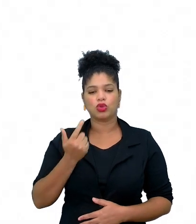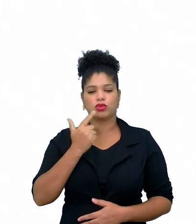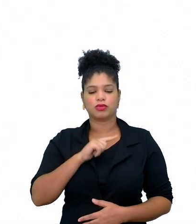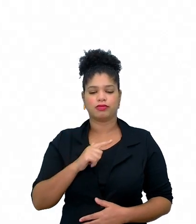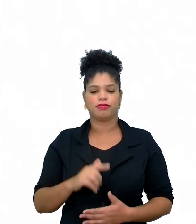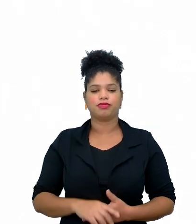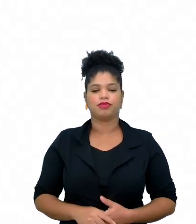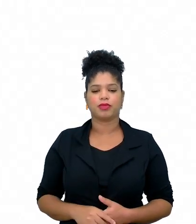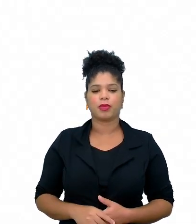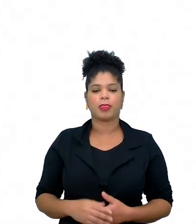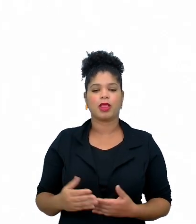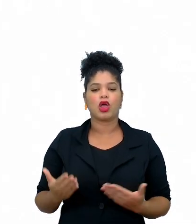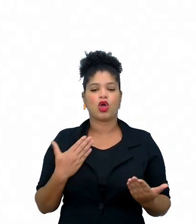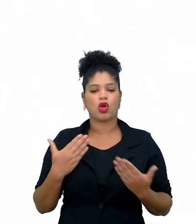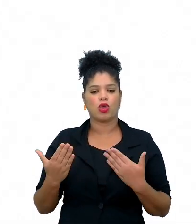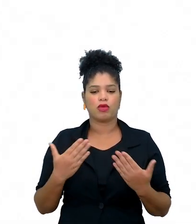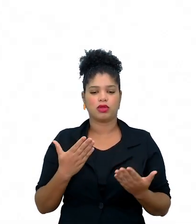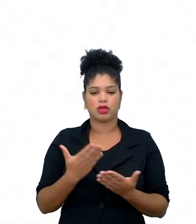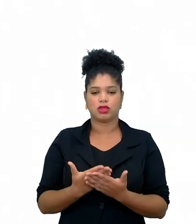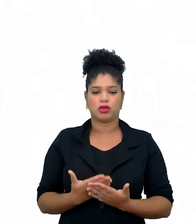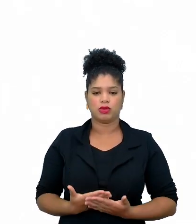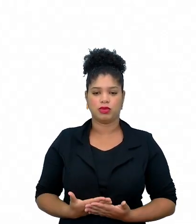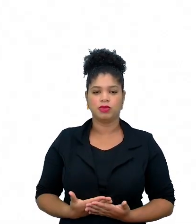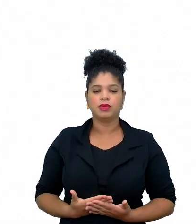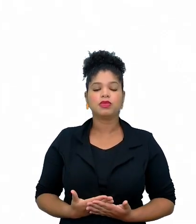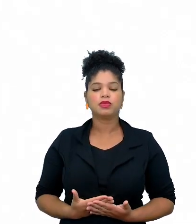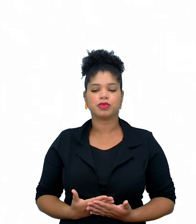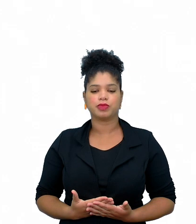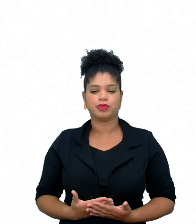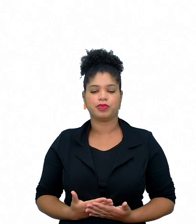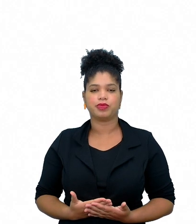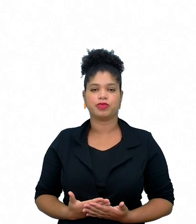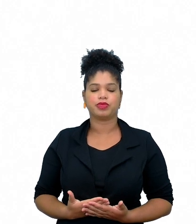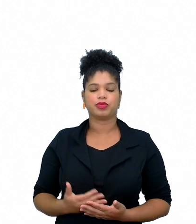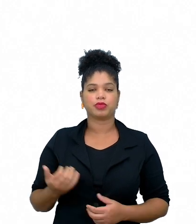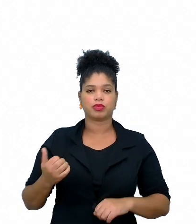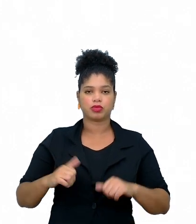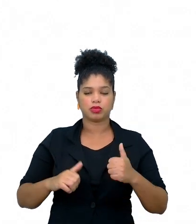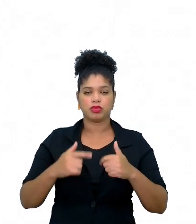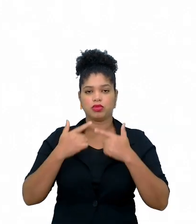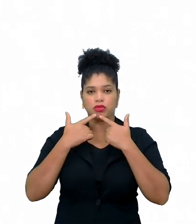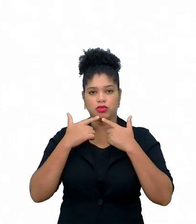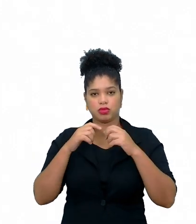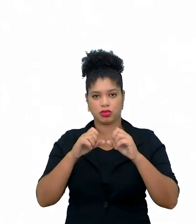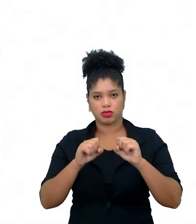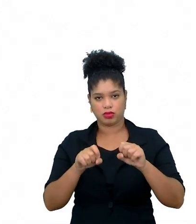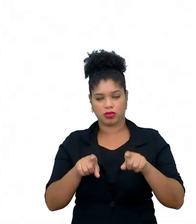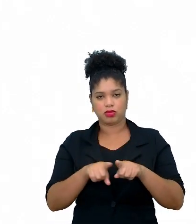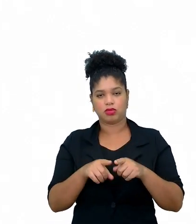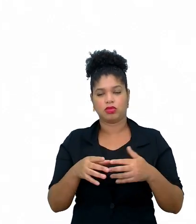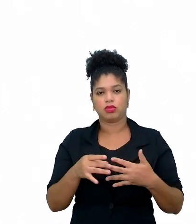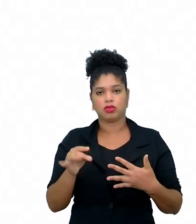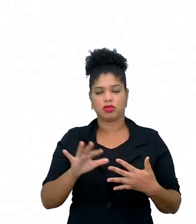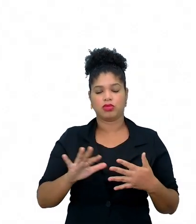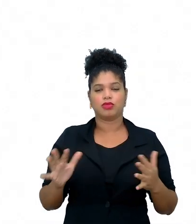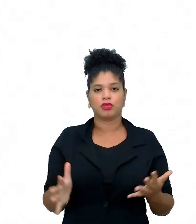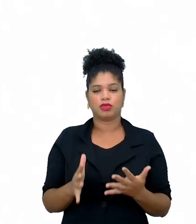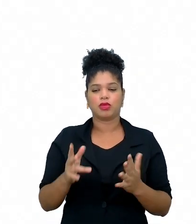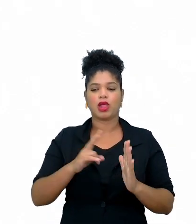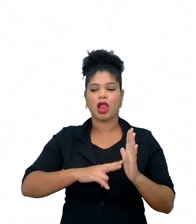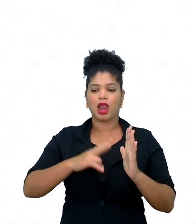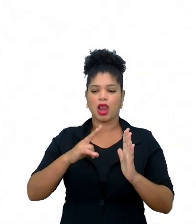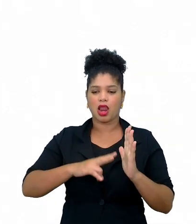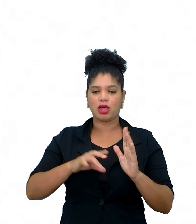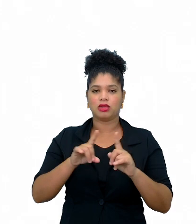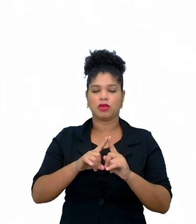né? Discutirmos essas aulas. A análise linguística e semiótica, ela promove a leitura e a produção